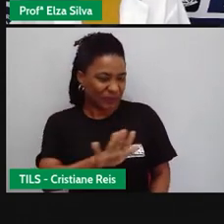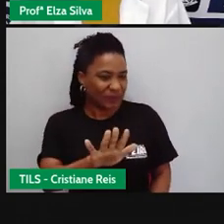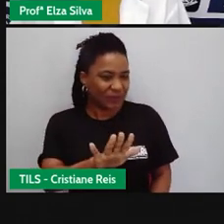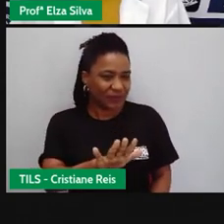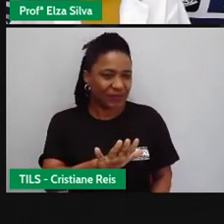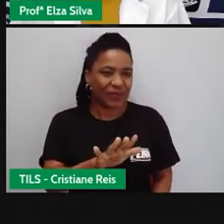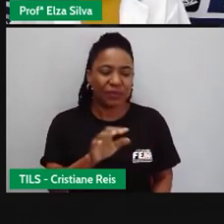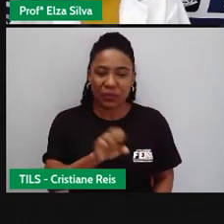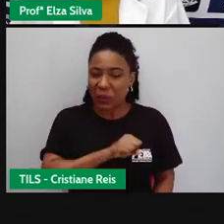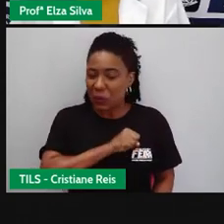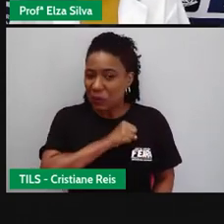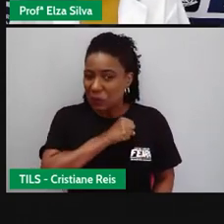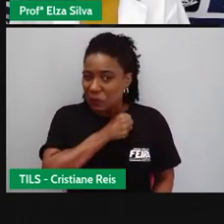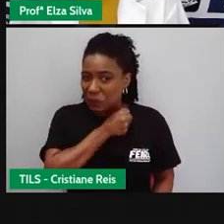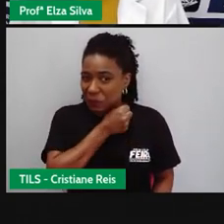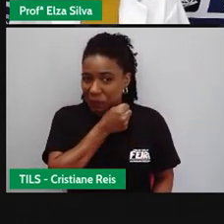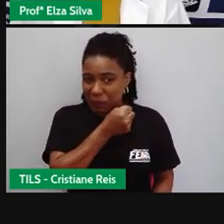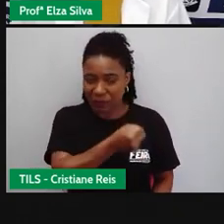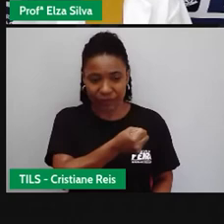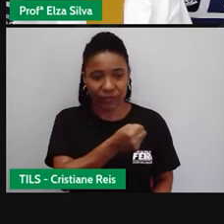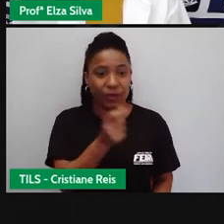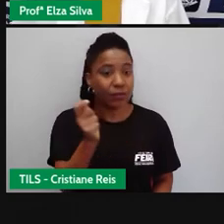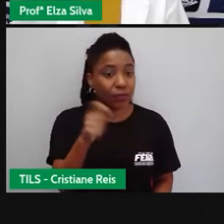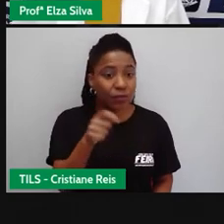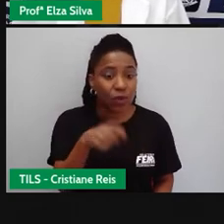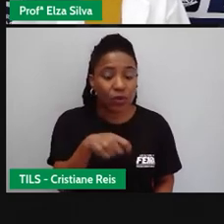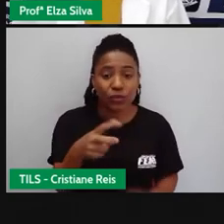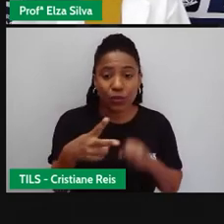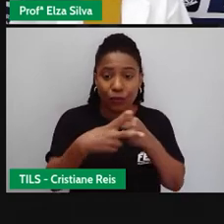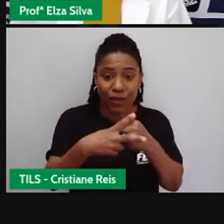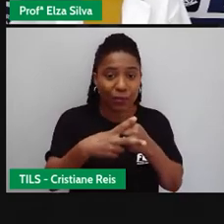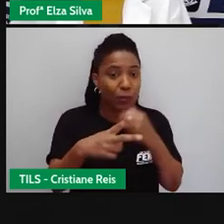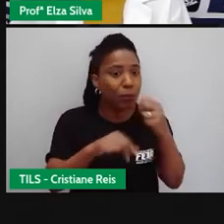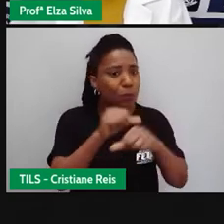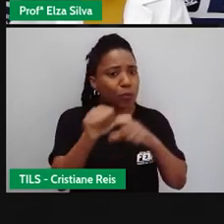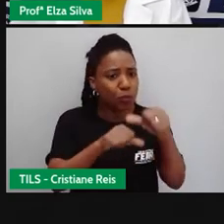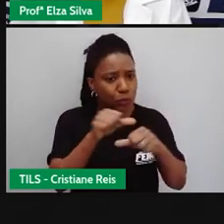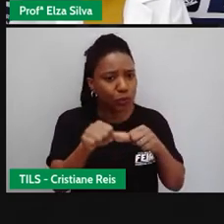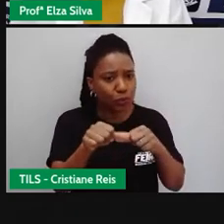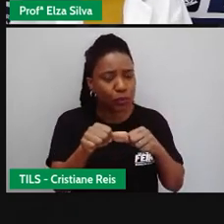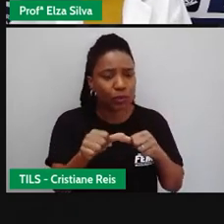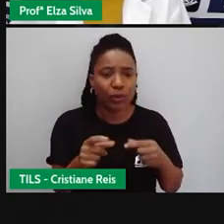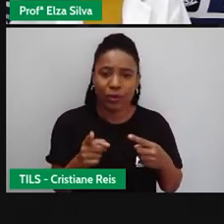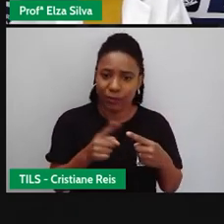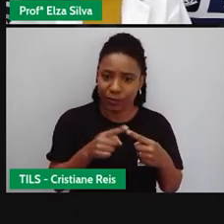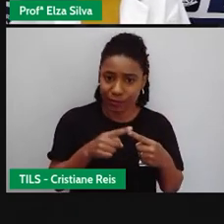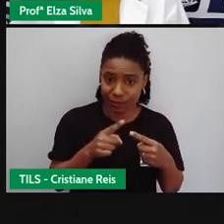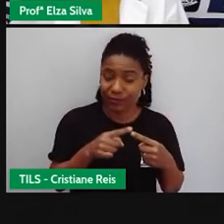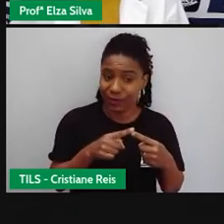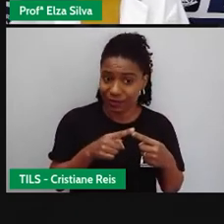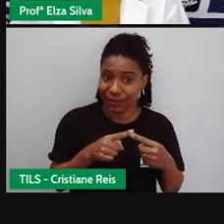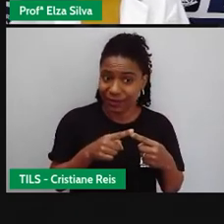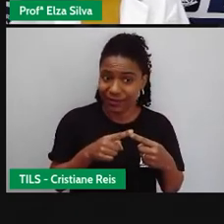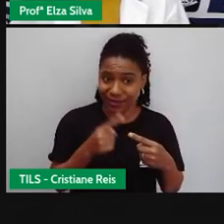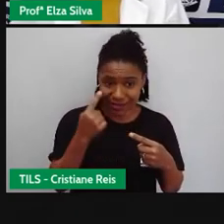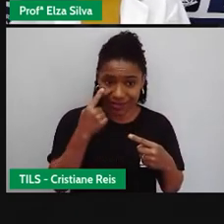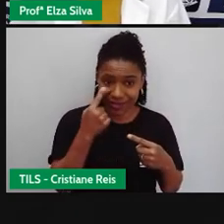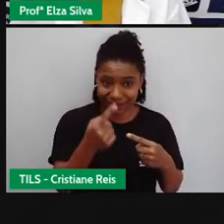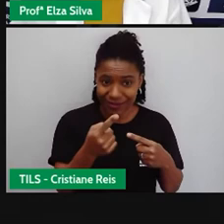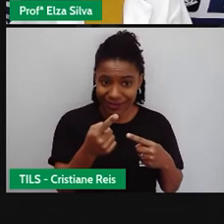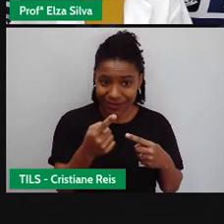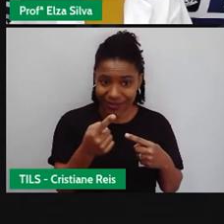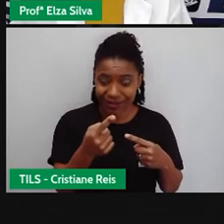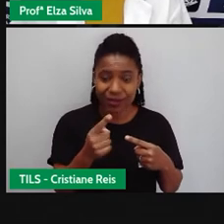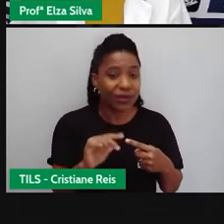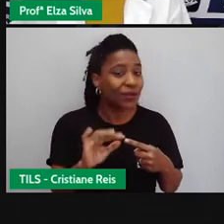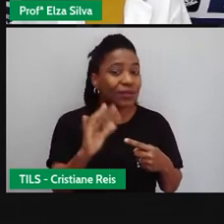Veja que há uma alteração no verbo No primeiro exemplo I hate moots O